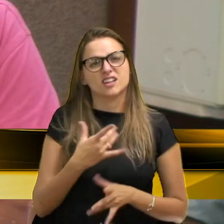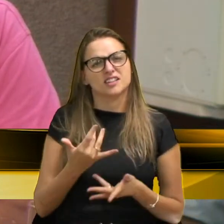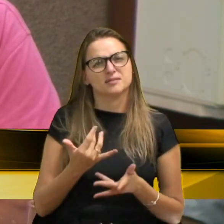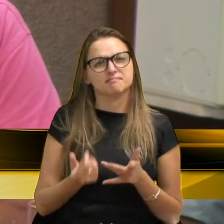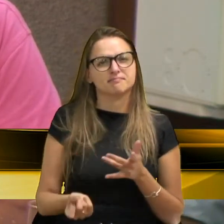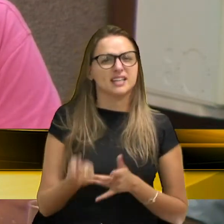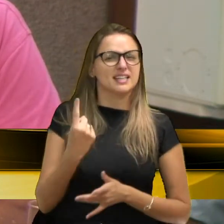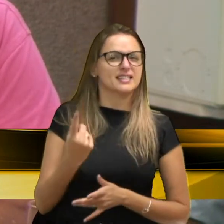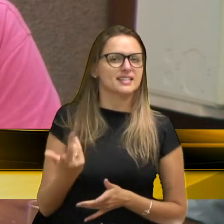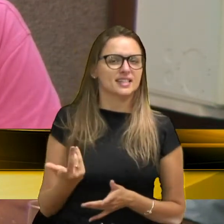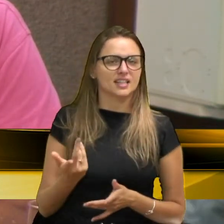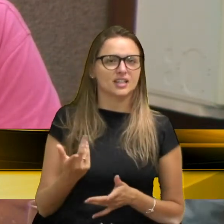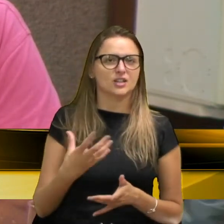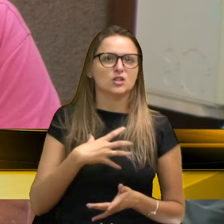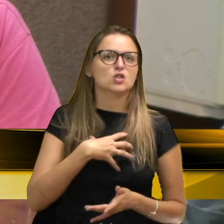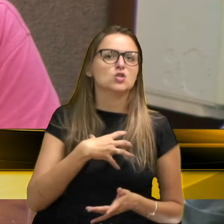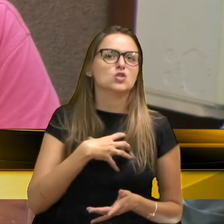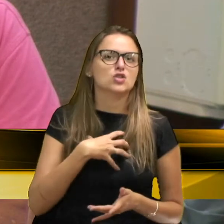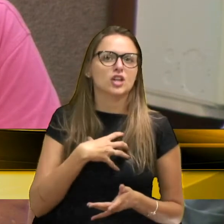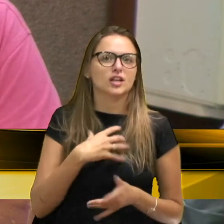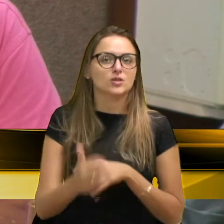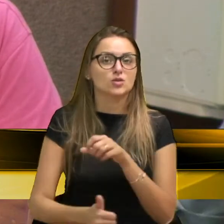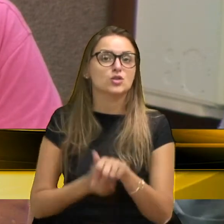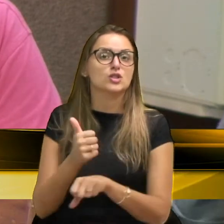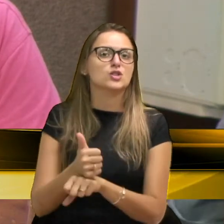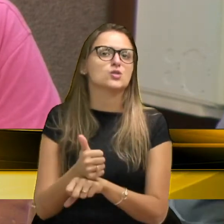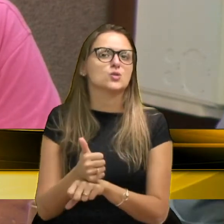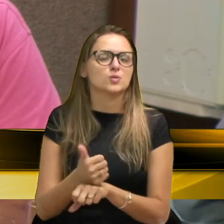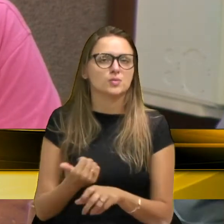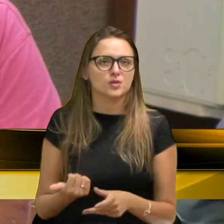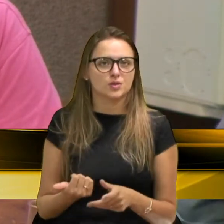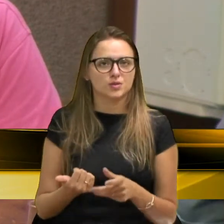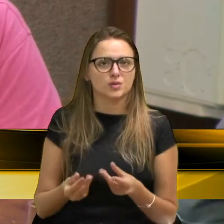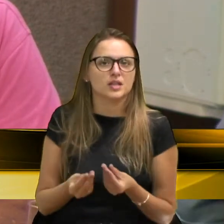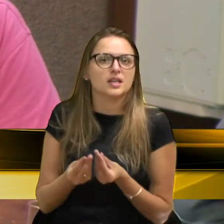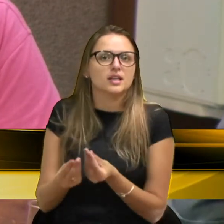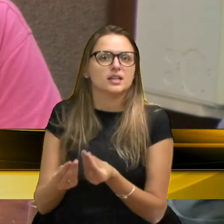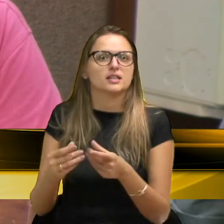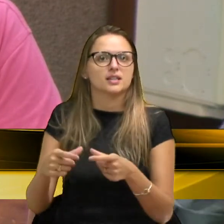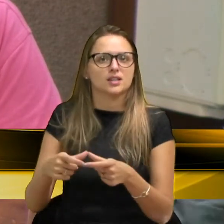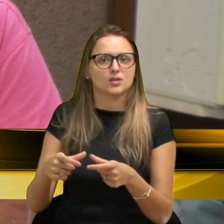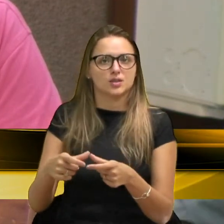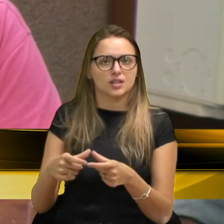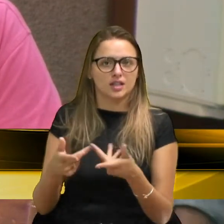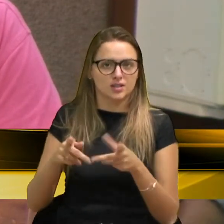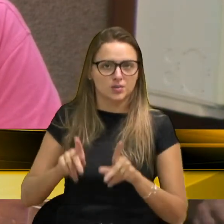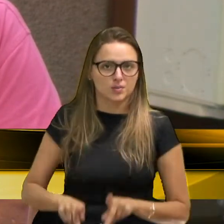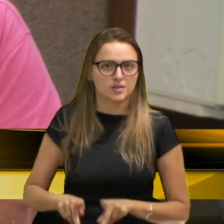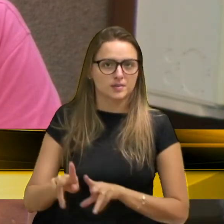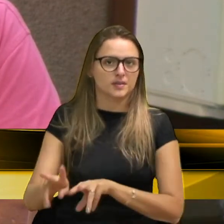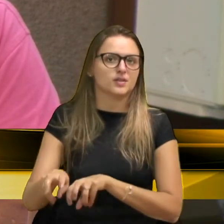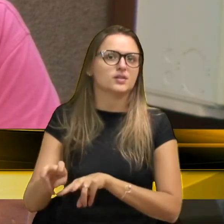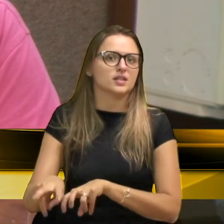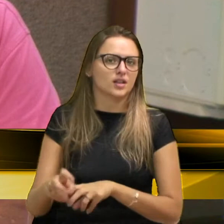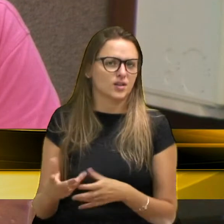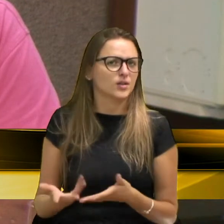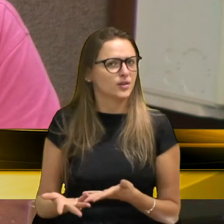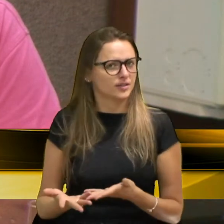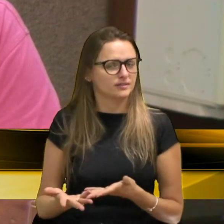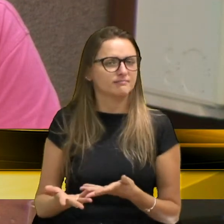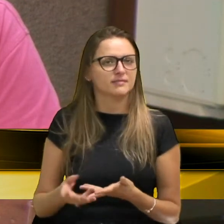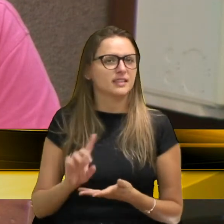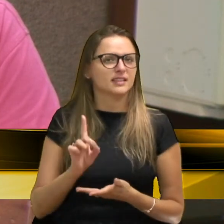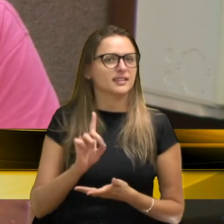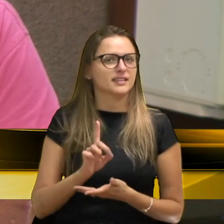estranho essa forma de querer compensar esses ingressos, dando para o pessoal do interior, eu acho que não